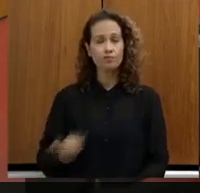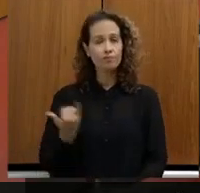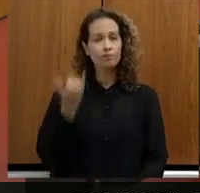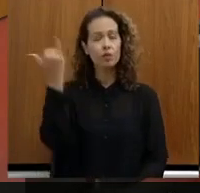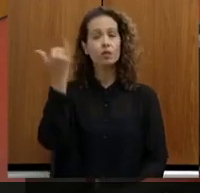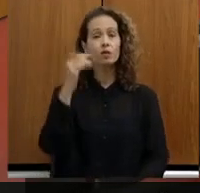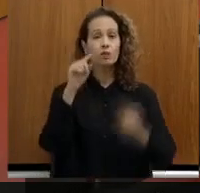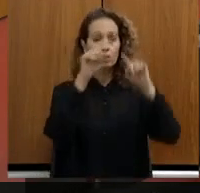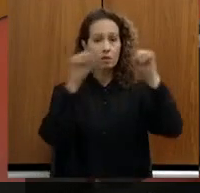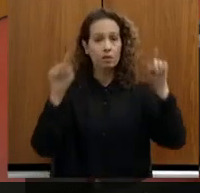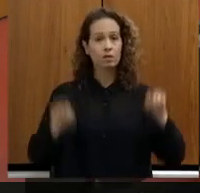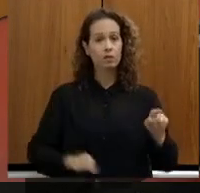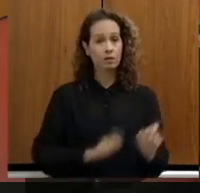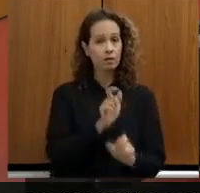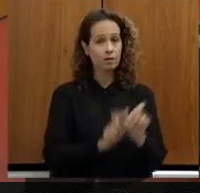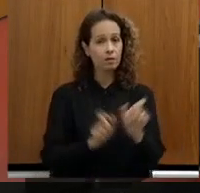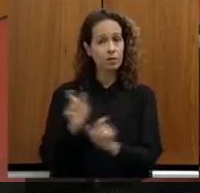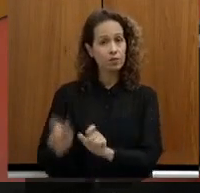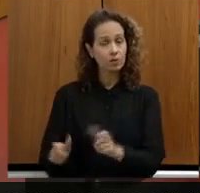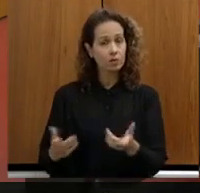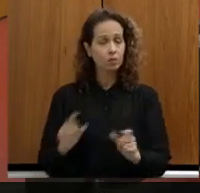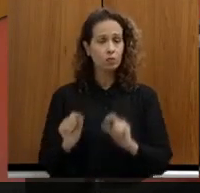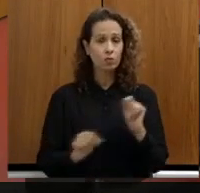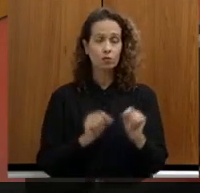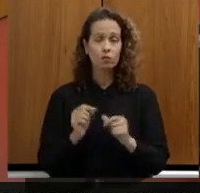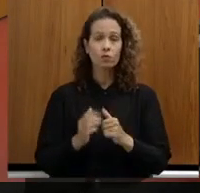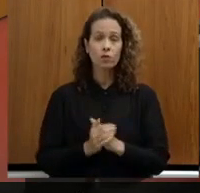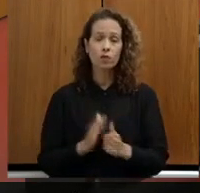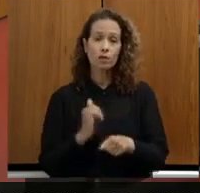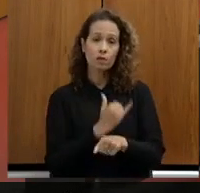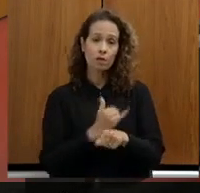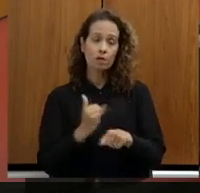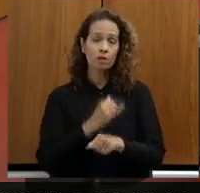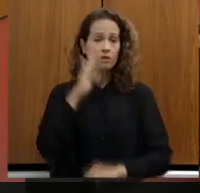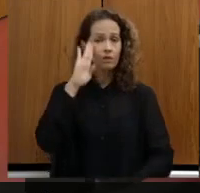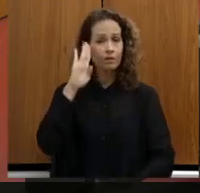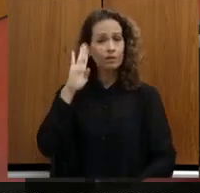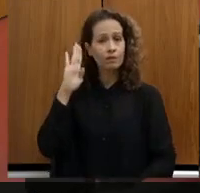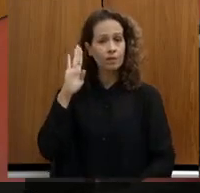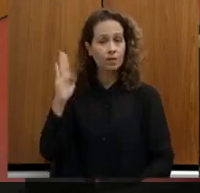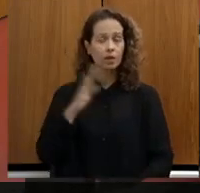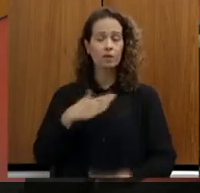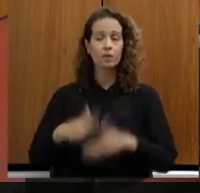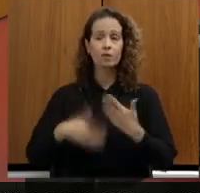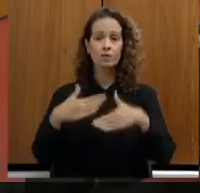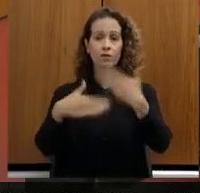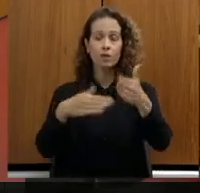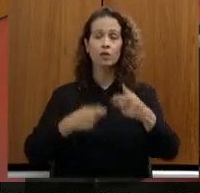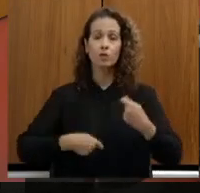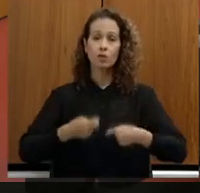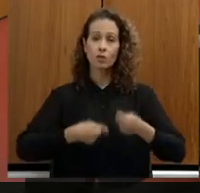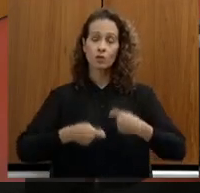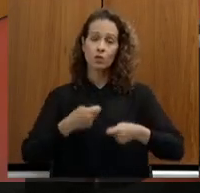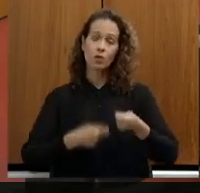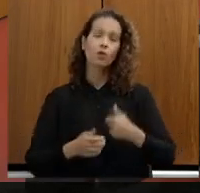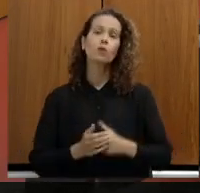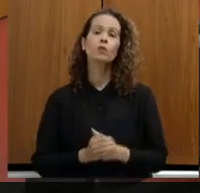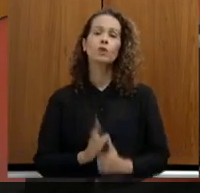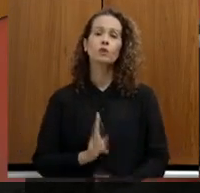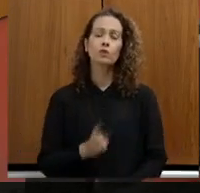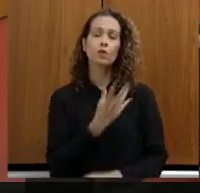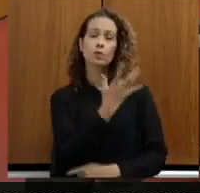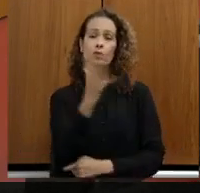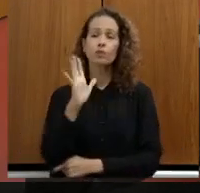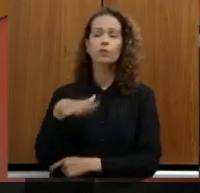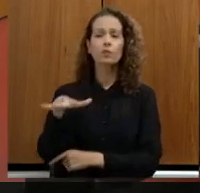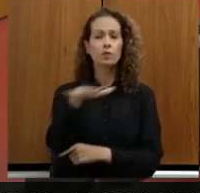servidores, que são instrumentos fundamentais para o desenvolvimento econômico, para a preservação ambiental do nosso